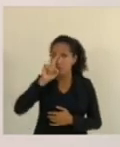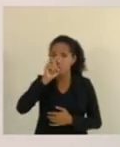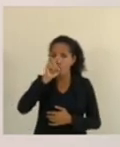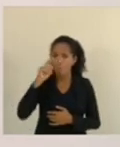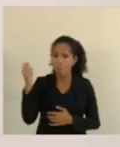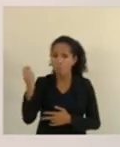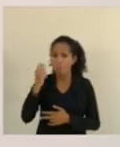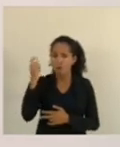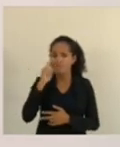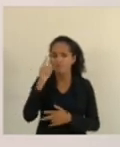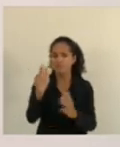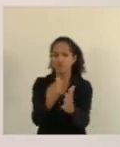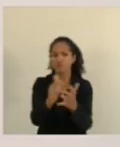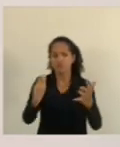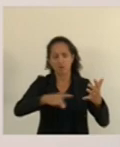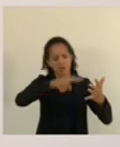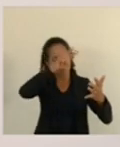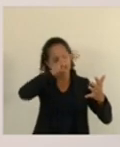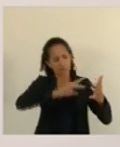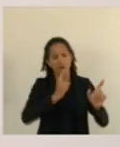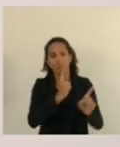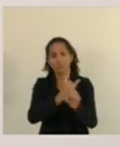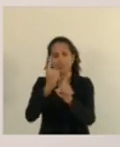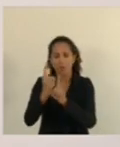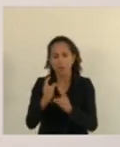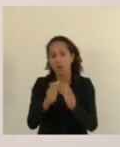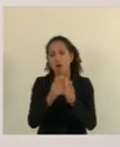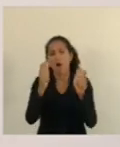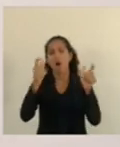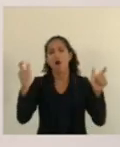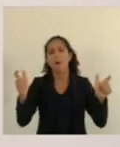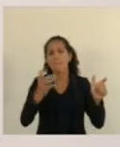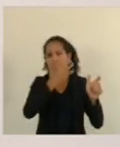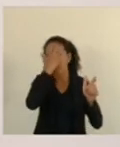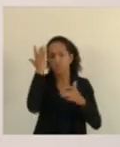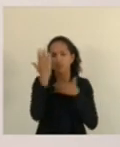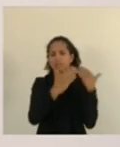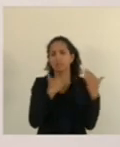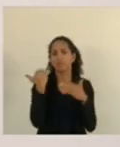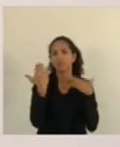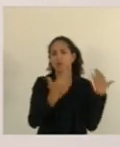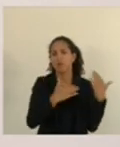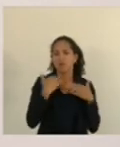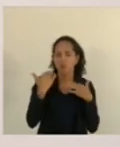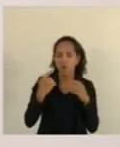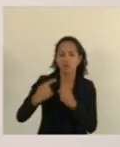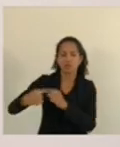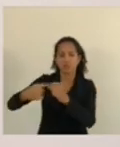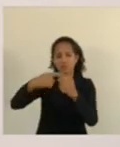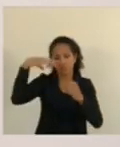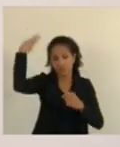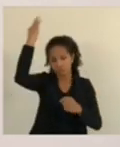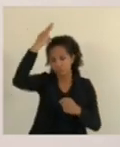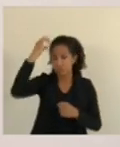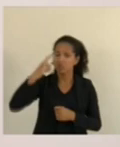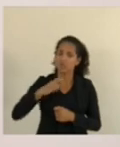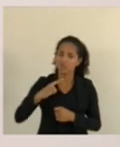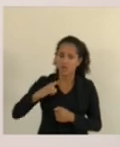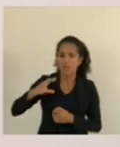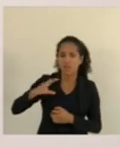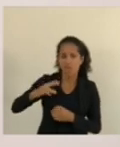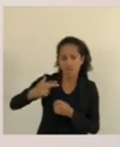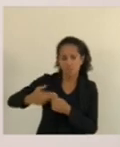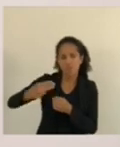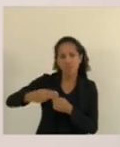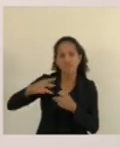pega os jornais a gente tem visto o aumento do número de assassinatos no interior do Estado em municípios como